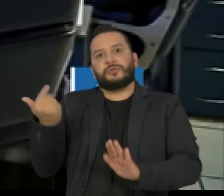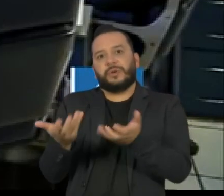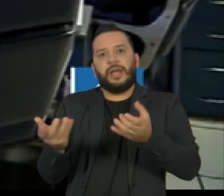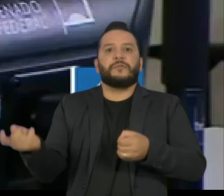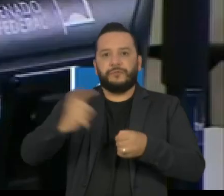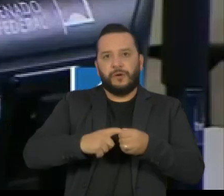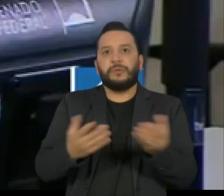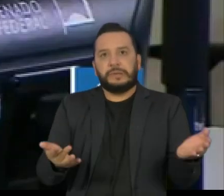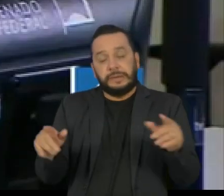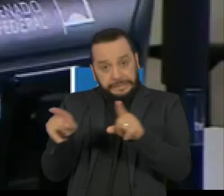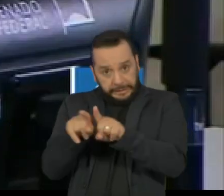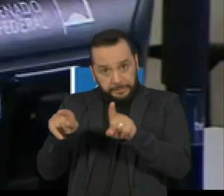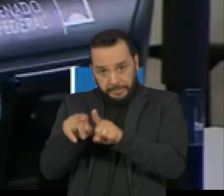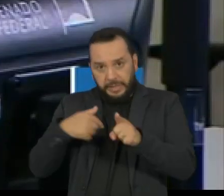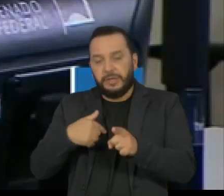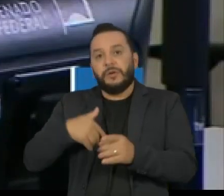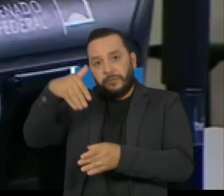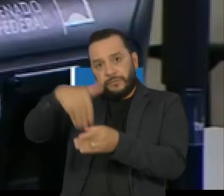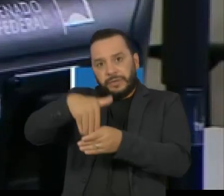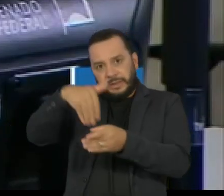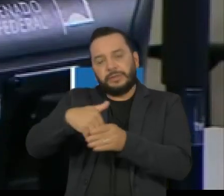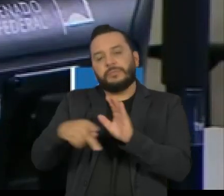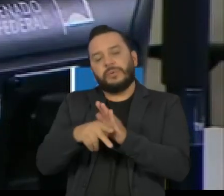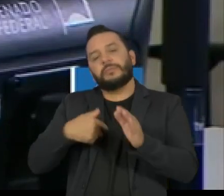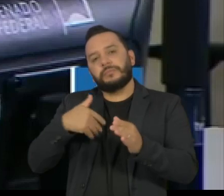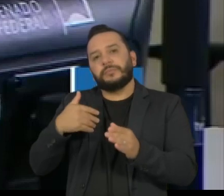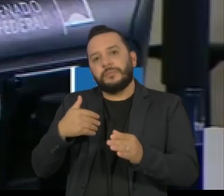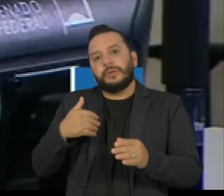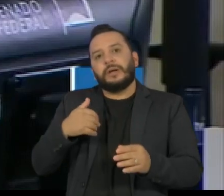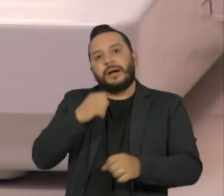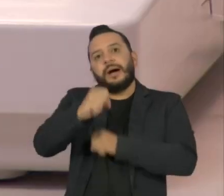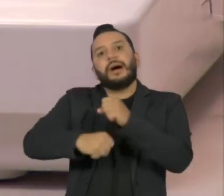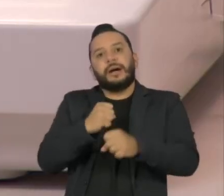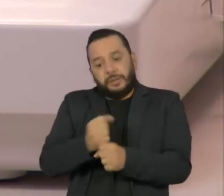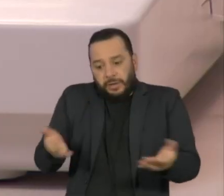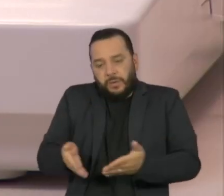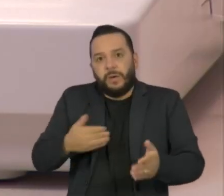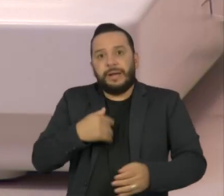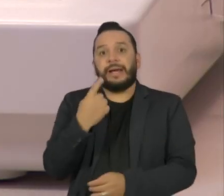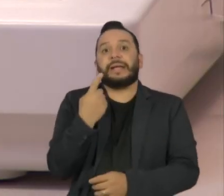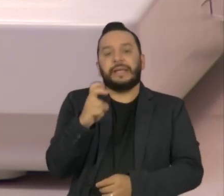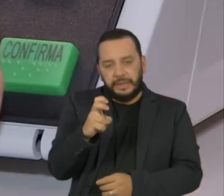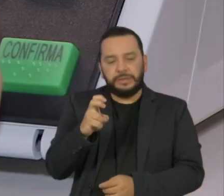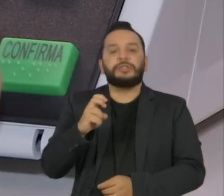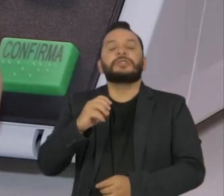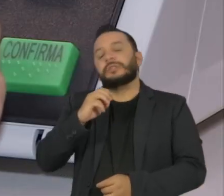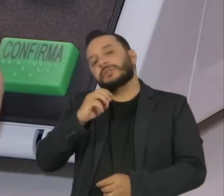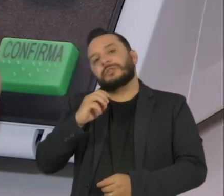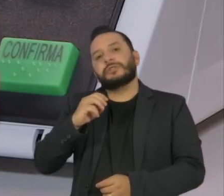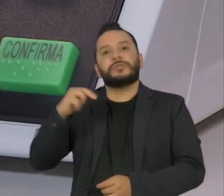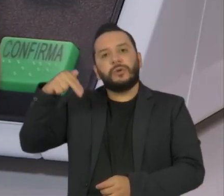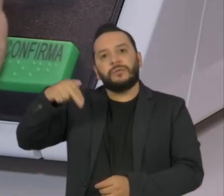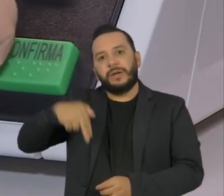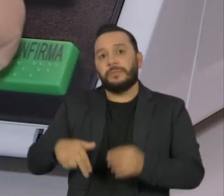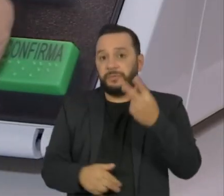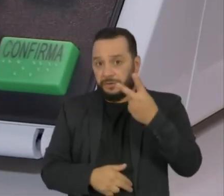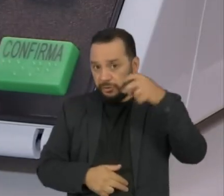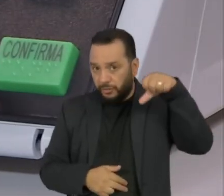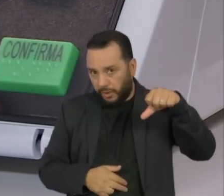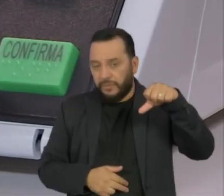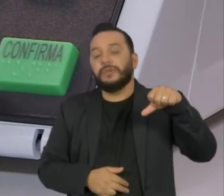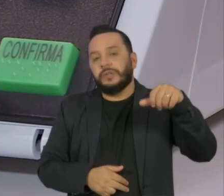Senado aprovou o adiamento da eleição municipal deste ano para 15 de novembro, no primeiro turno, e 29 de novembro, no segundo.